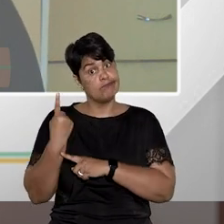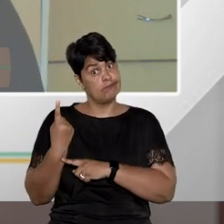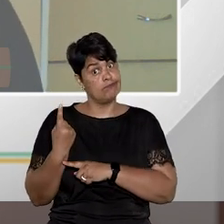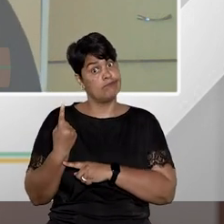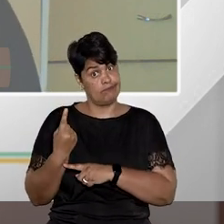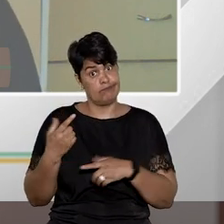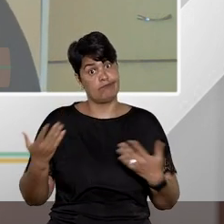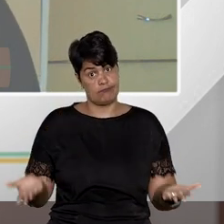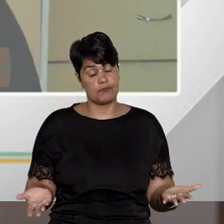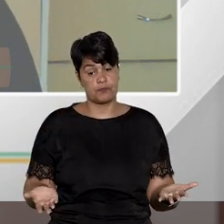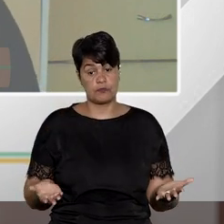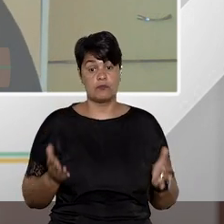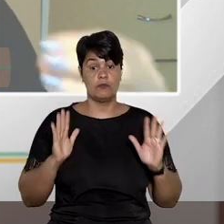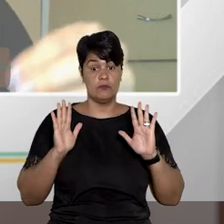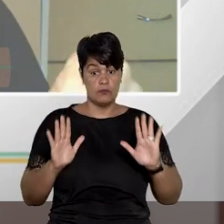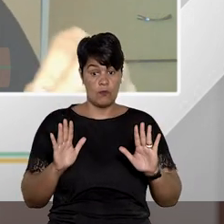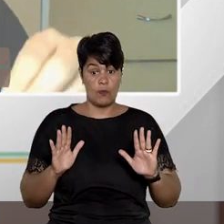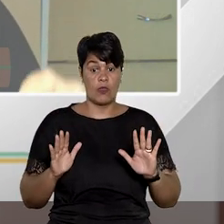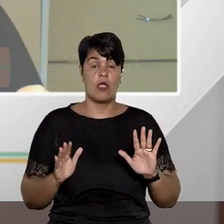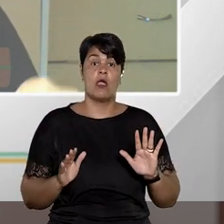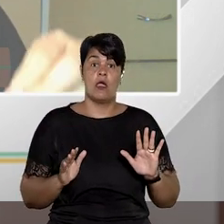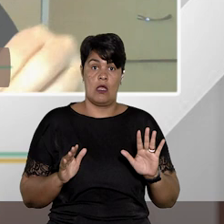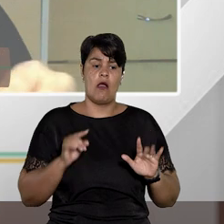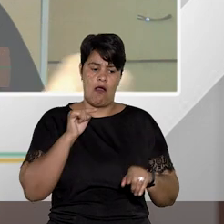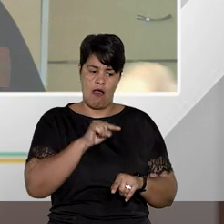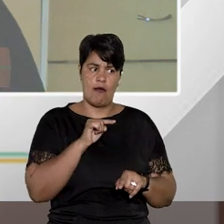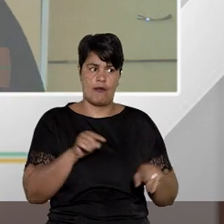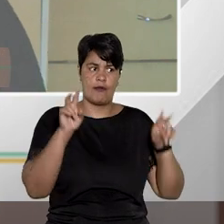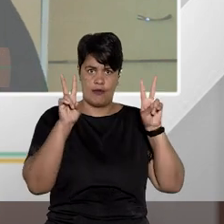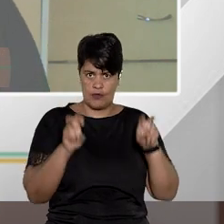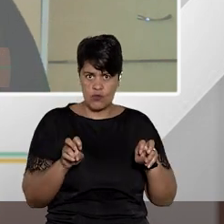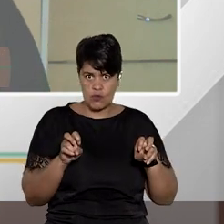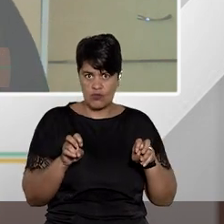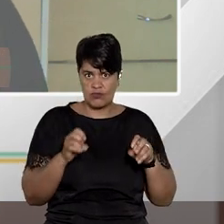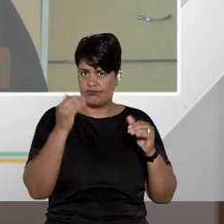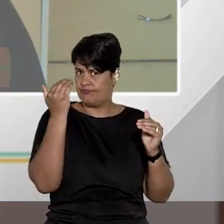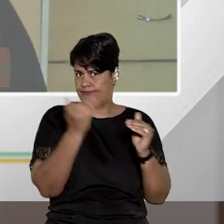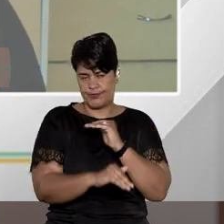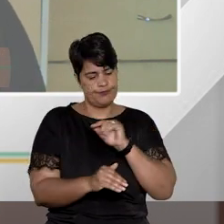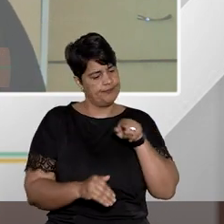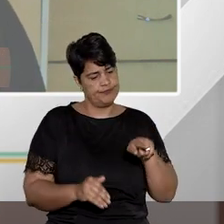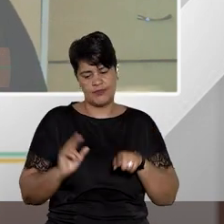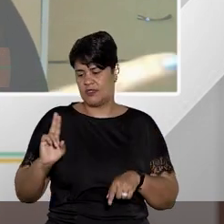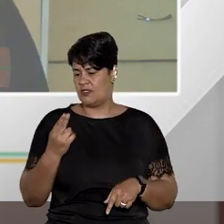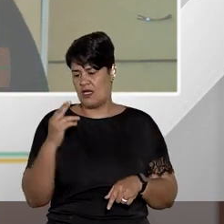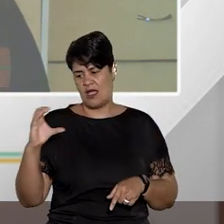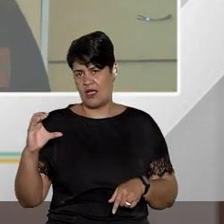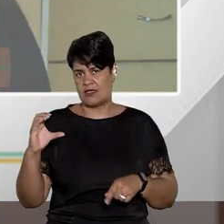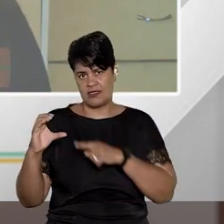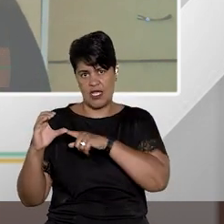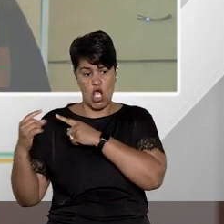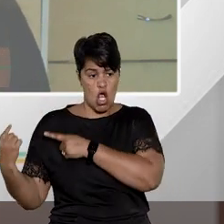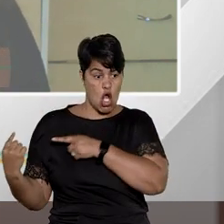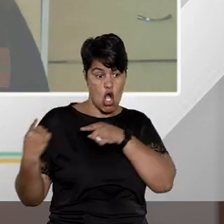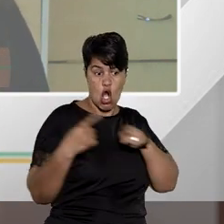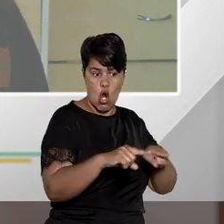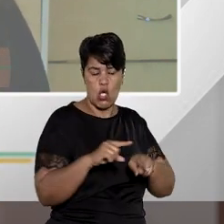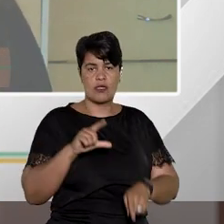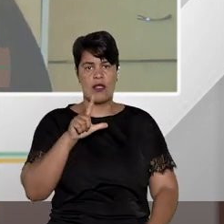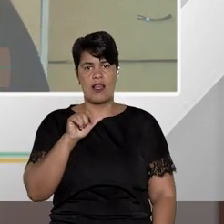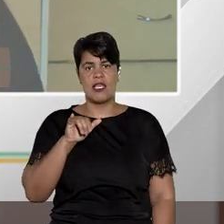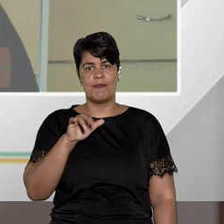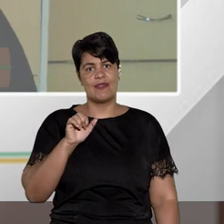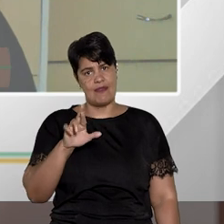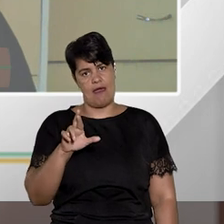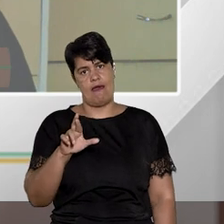muito direitinho nesse sentido. Olha, realmente aqui não cabe, porque ele está usando o habeas corpus contra uma decisão que indeferiu